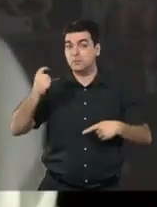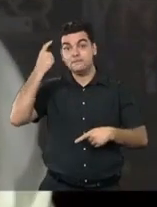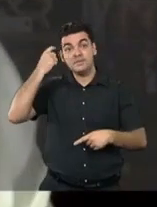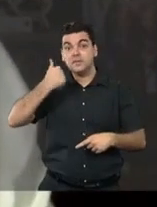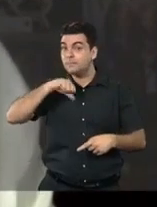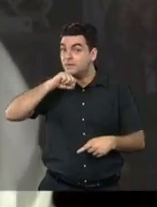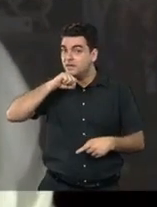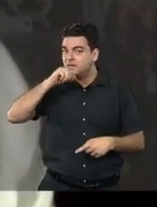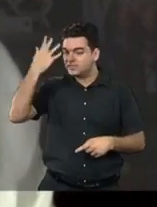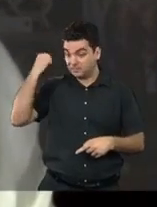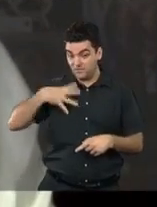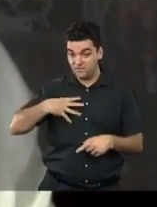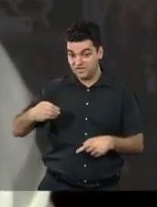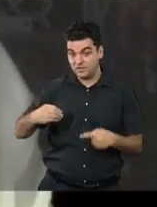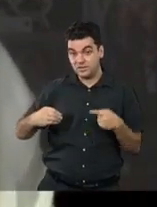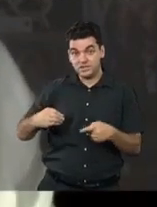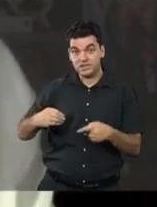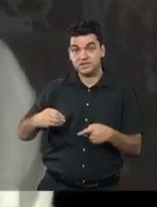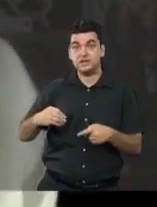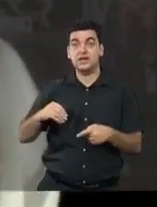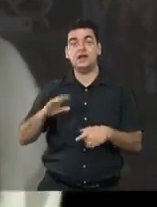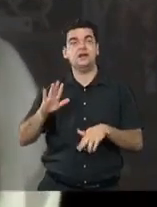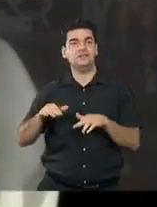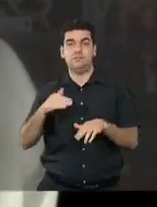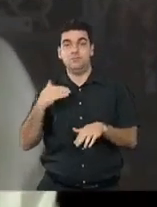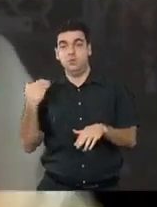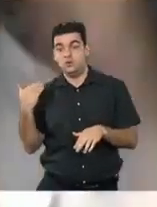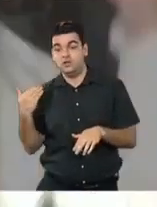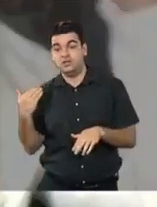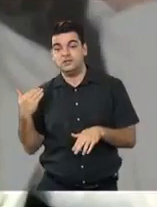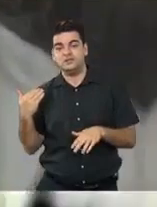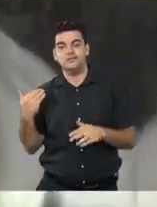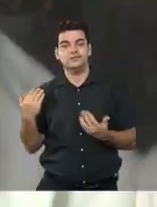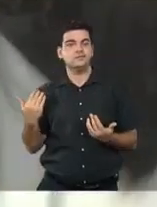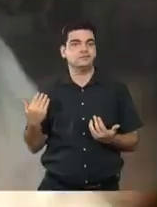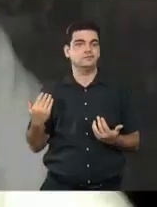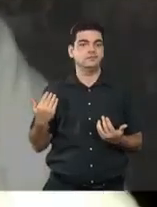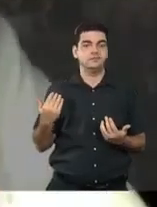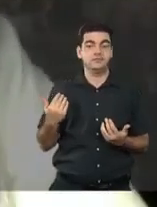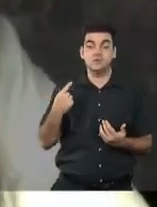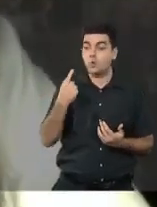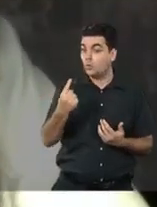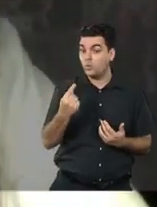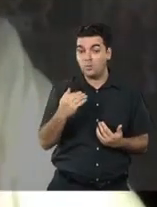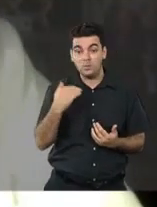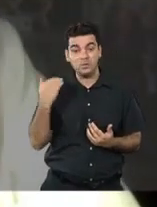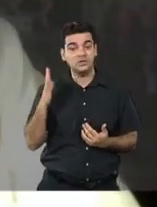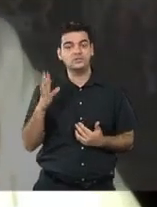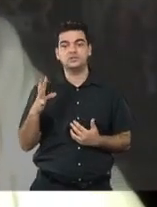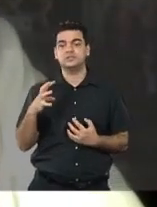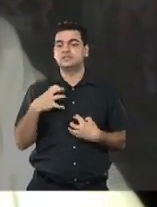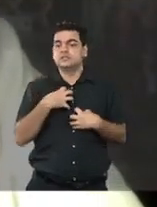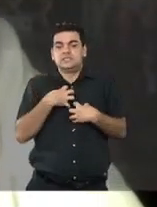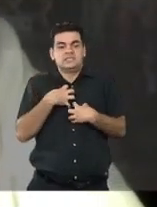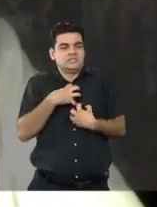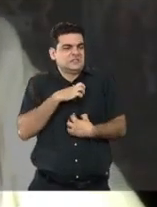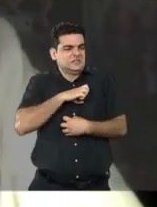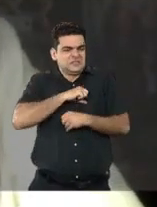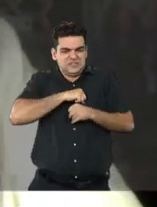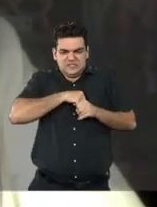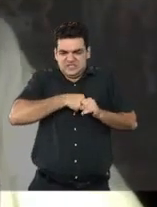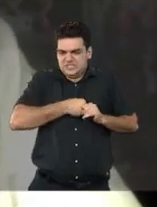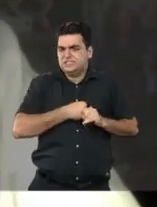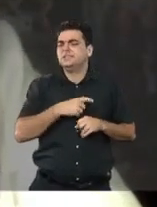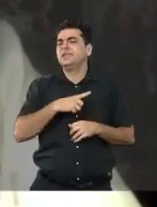sabe que um filho, a morte de um filho, não precisa chegar a 200 mil, morte de um filho já é uma perda irreparável.